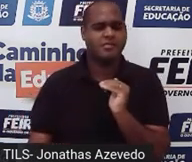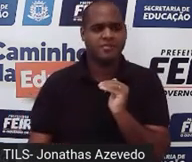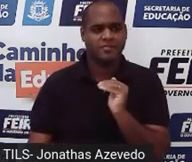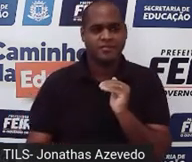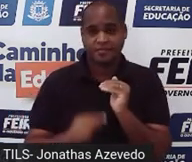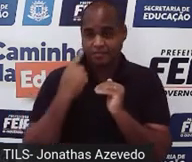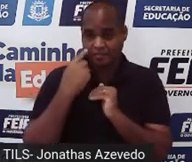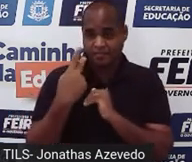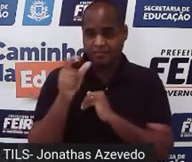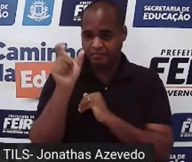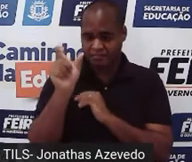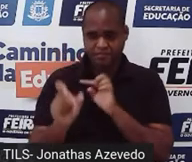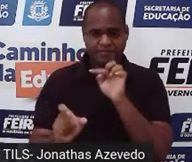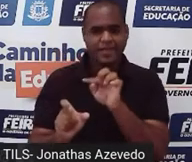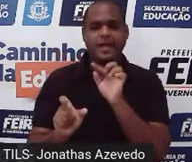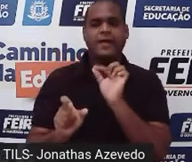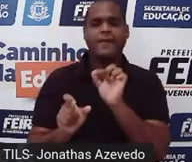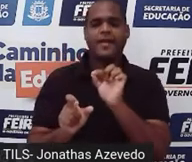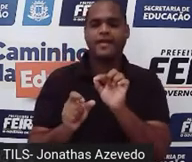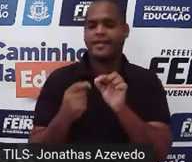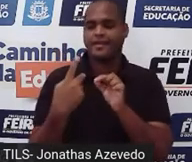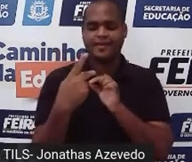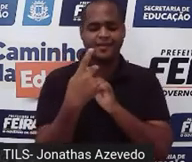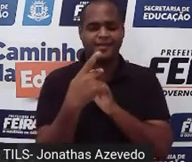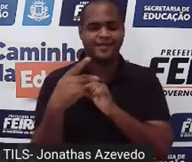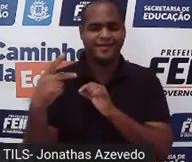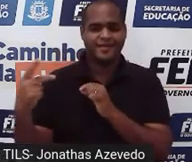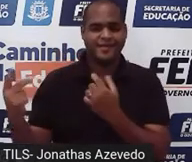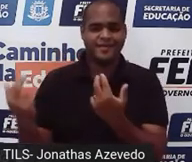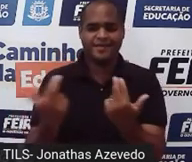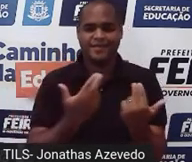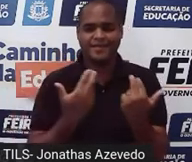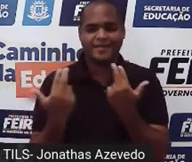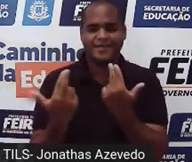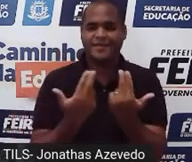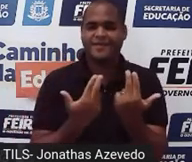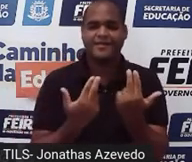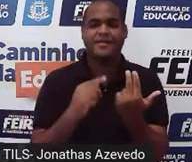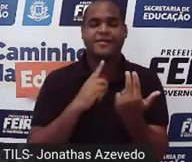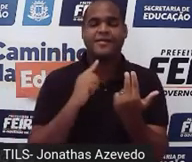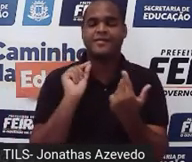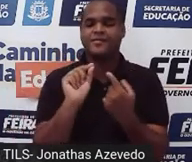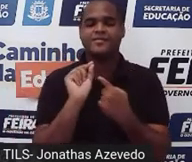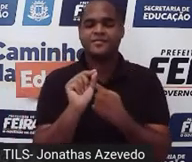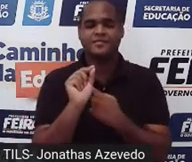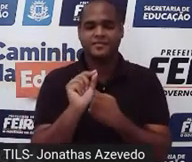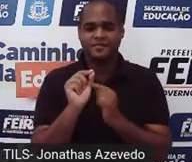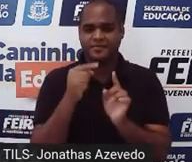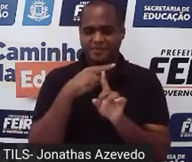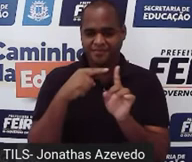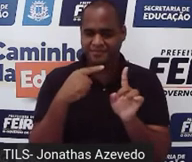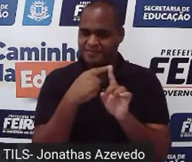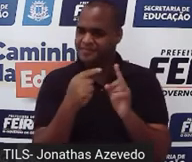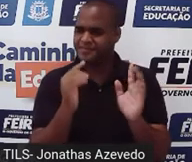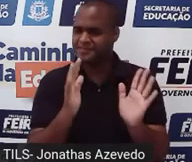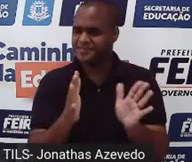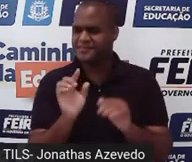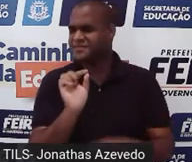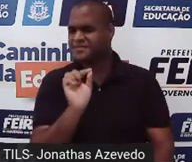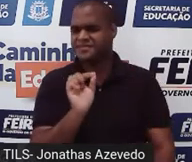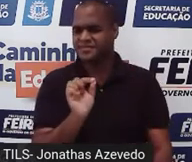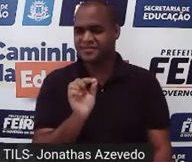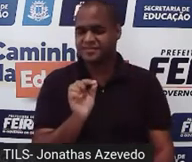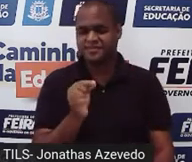aparece em todas elas. Então, o que é que elas têm em comum? Eu sei que você já deve ter